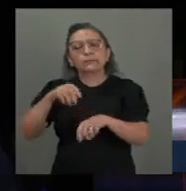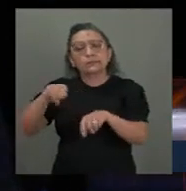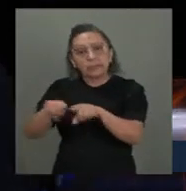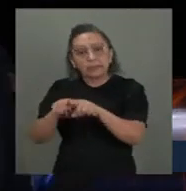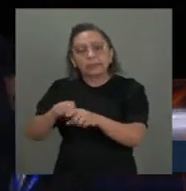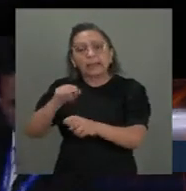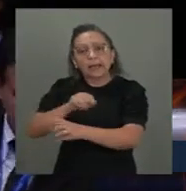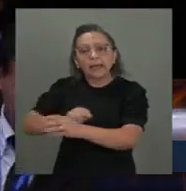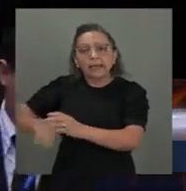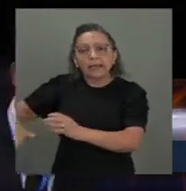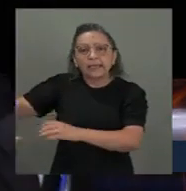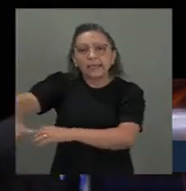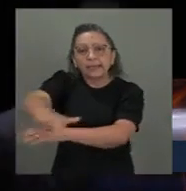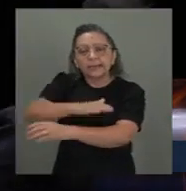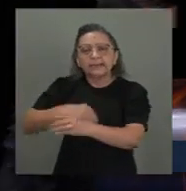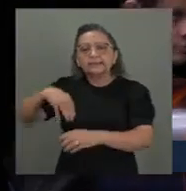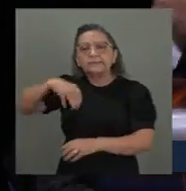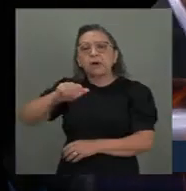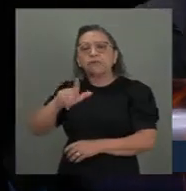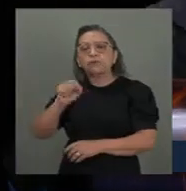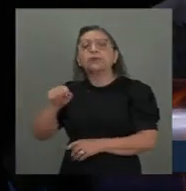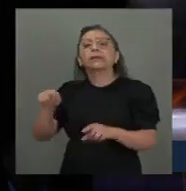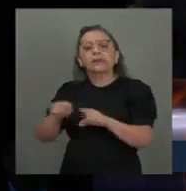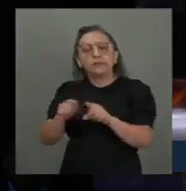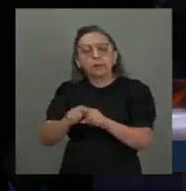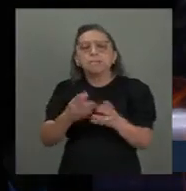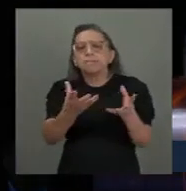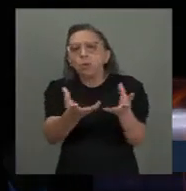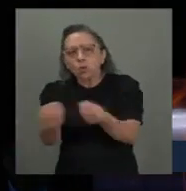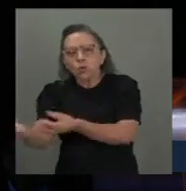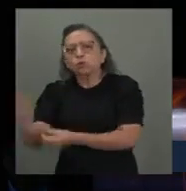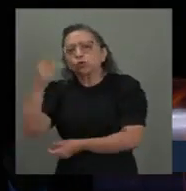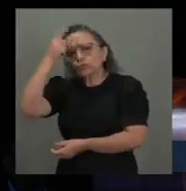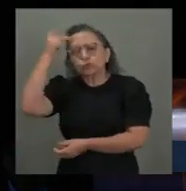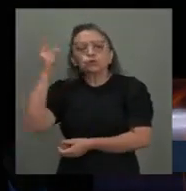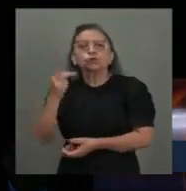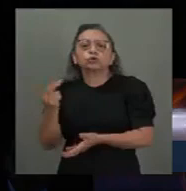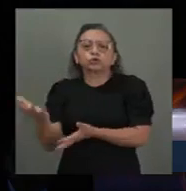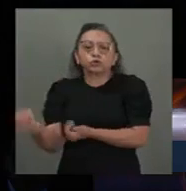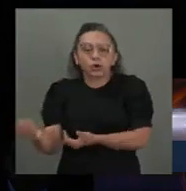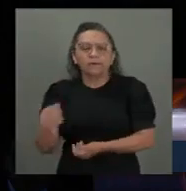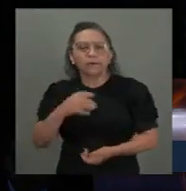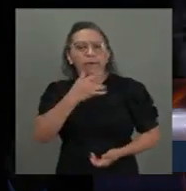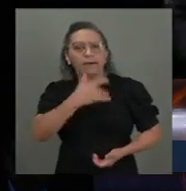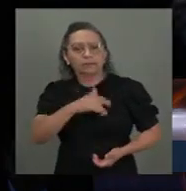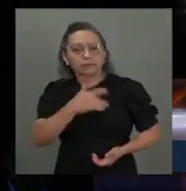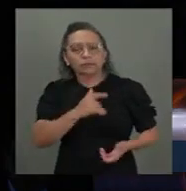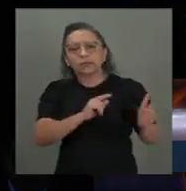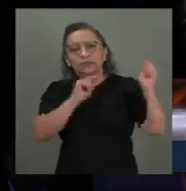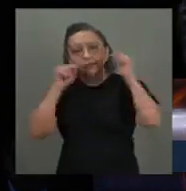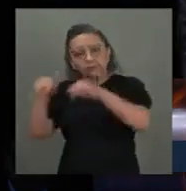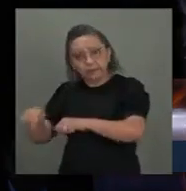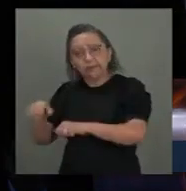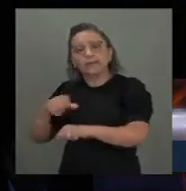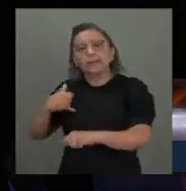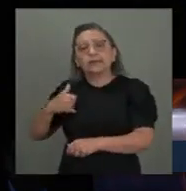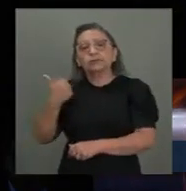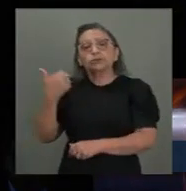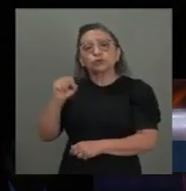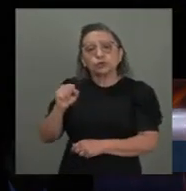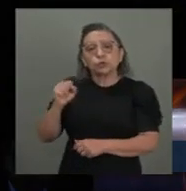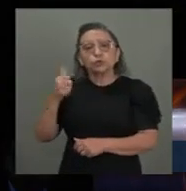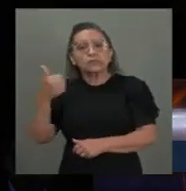que ceifou a vida de jovens argentinos entre 18 e 19 anos,